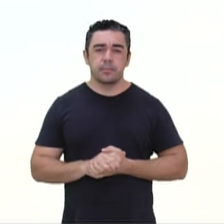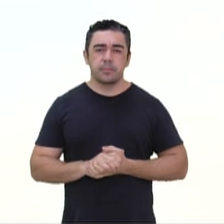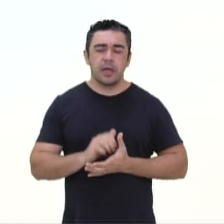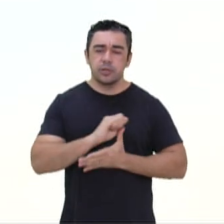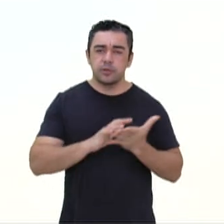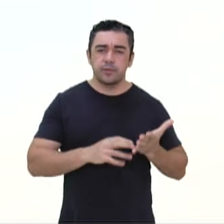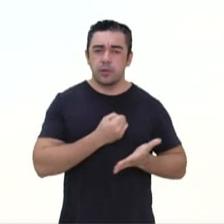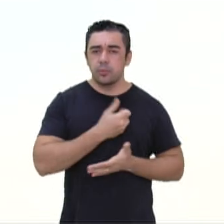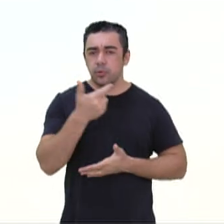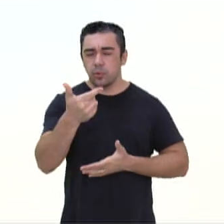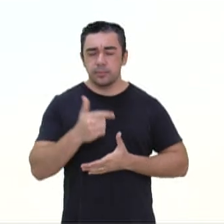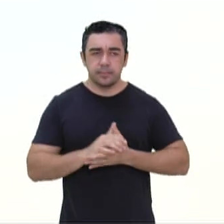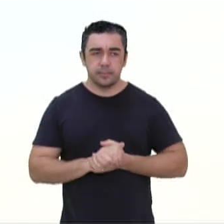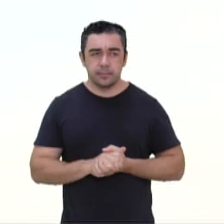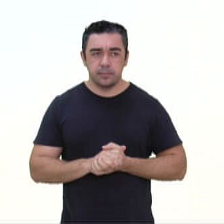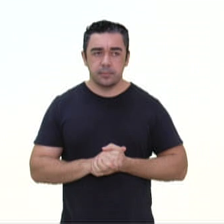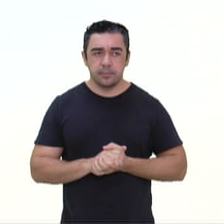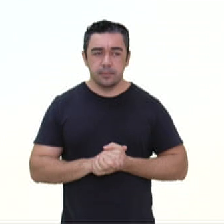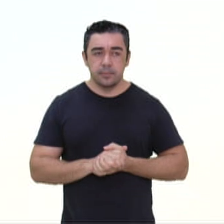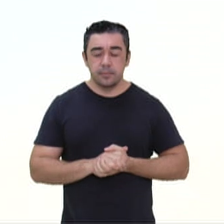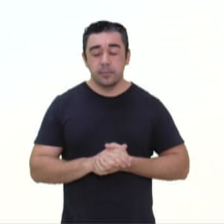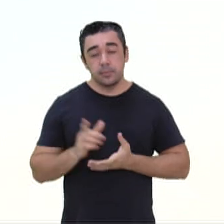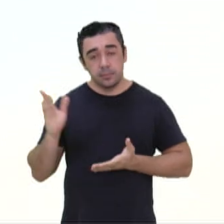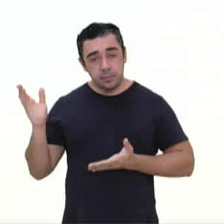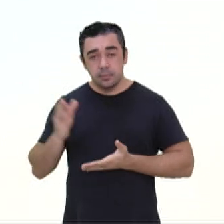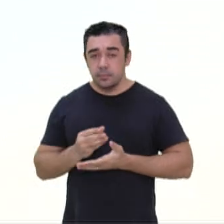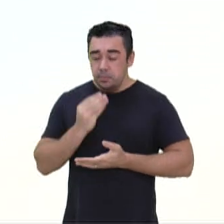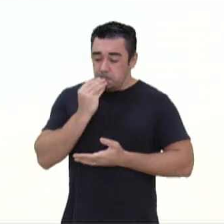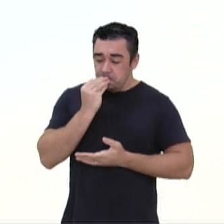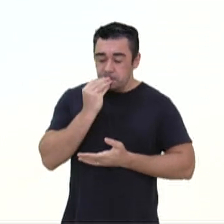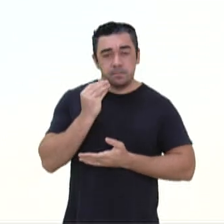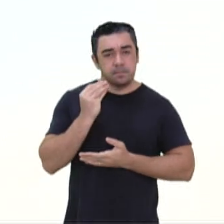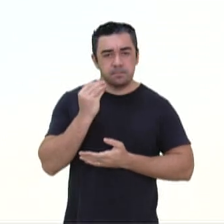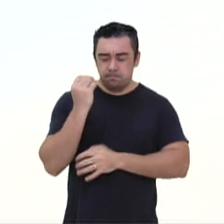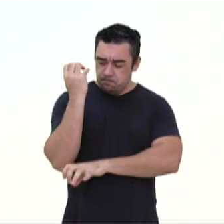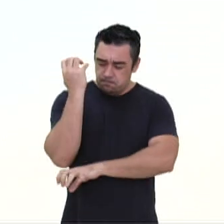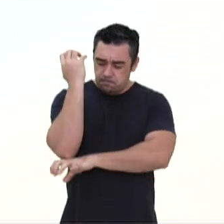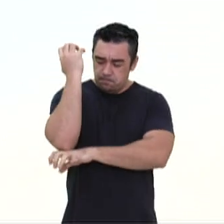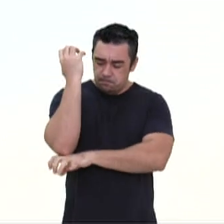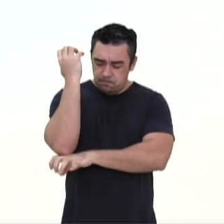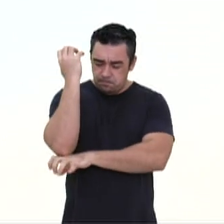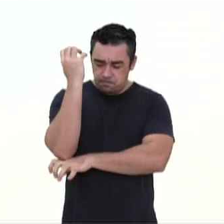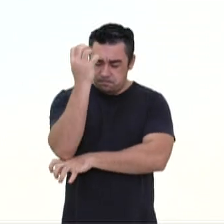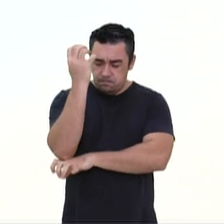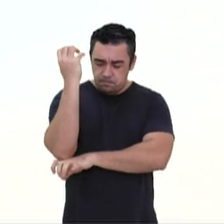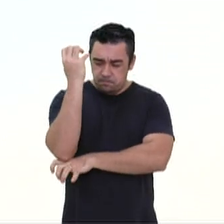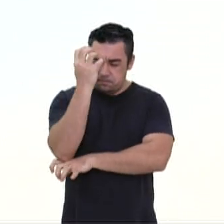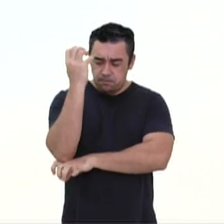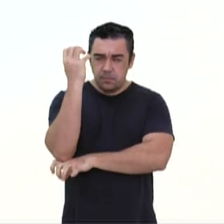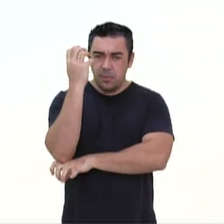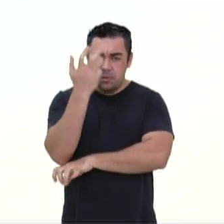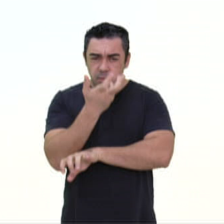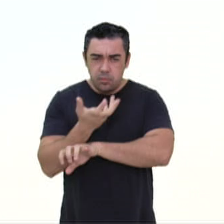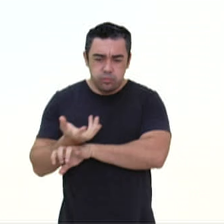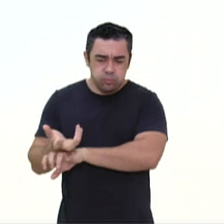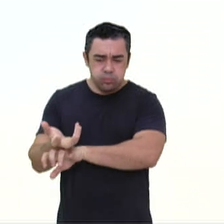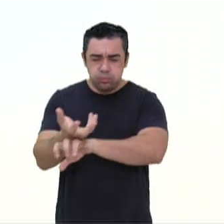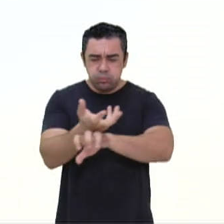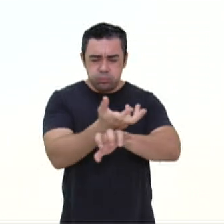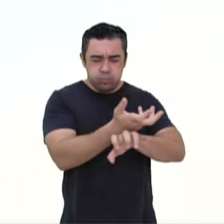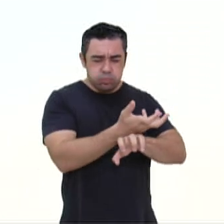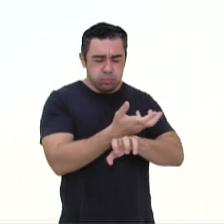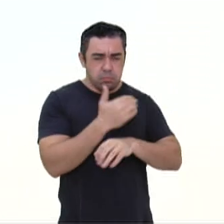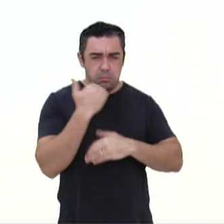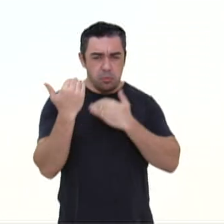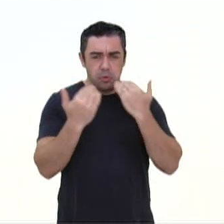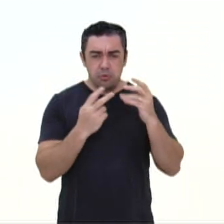Atividade dois. Atividade Mudo as radículas que o acorrentavam. E nas caatingas morta, o vento